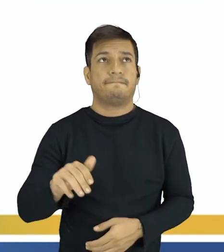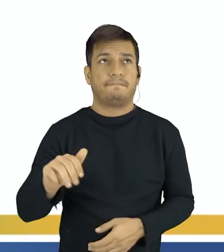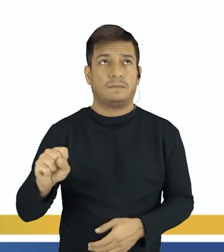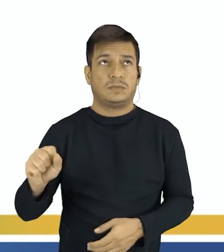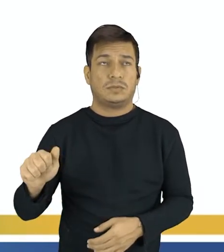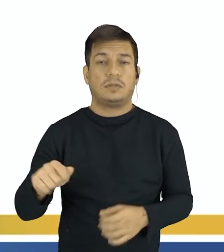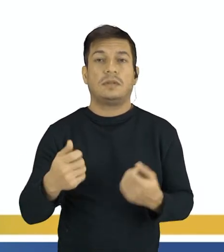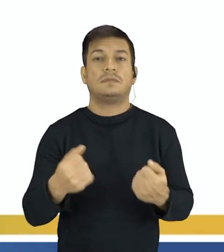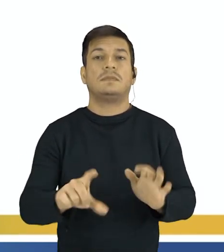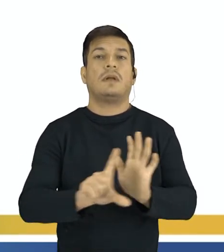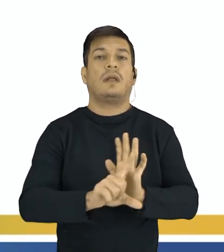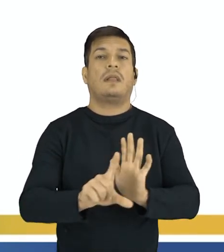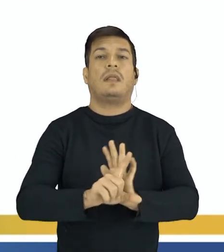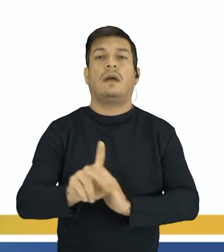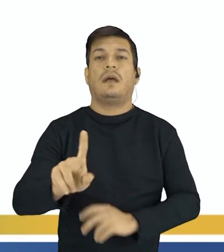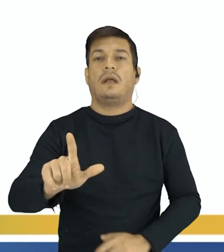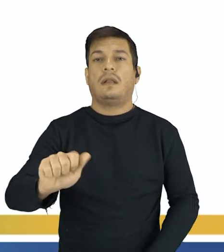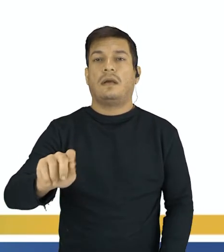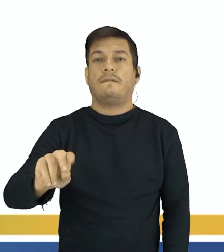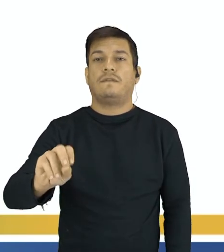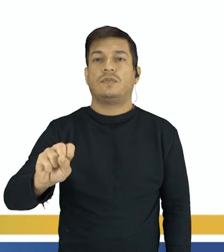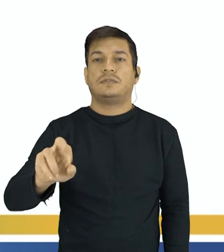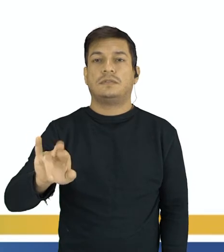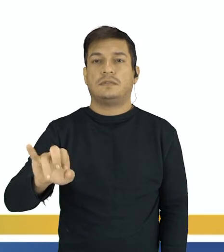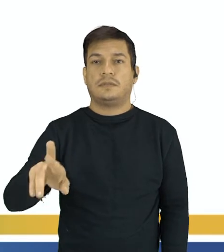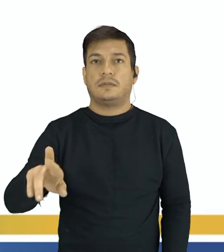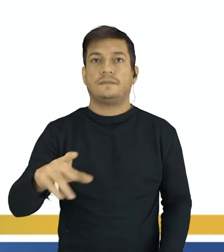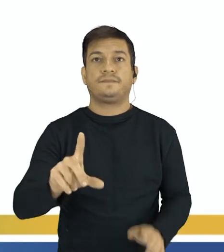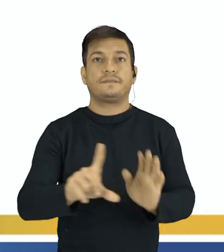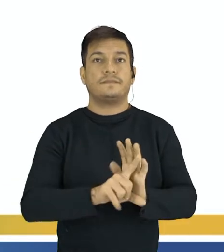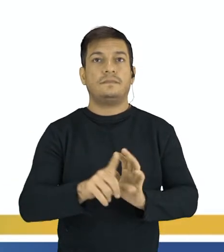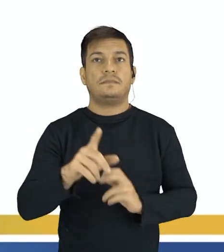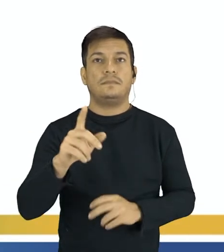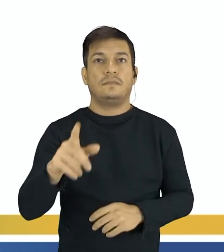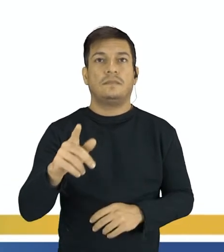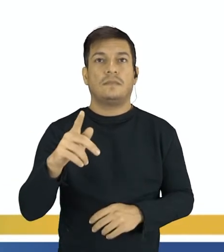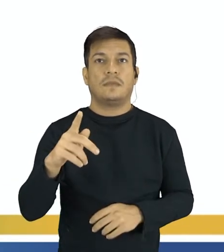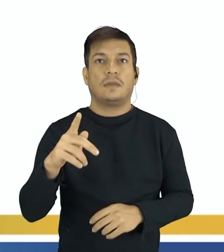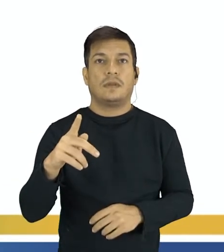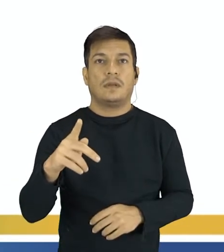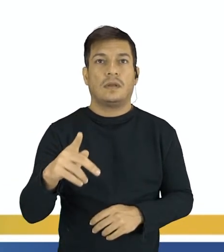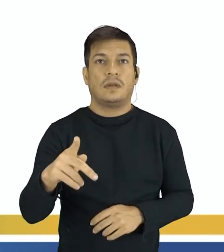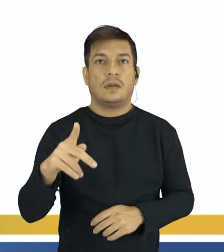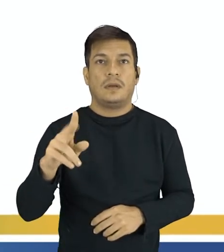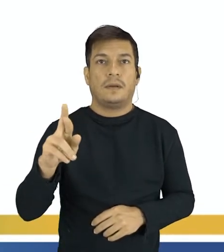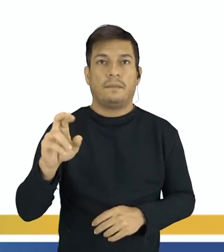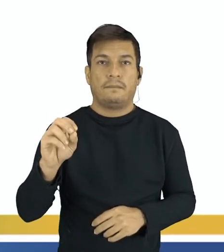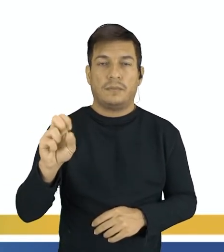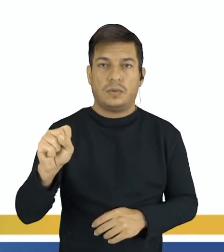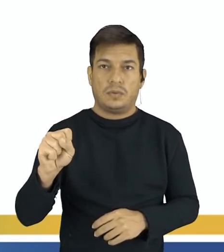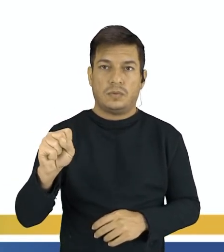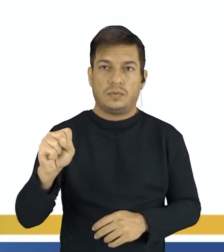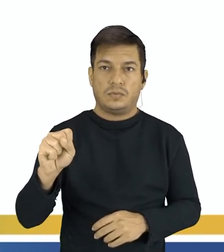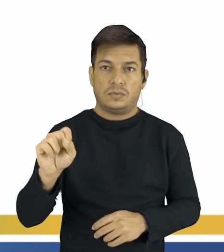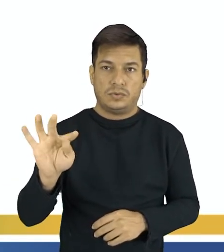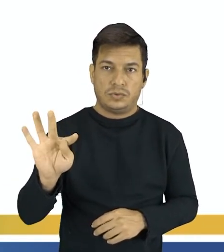Isso é o que diz a lei de Lavoisier. Já a lei de Proust, que é a lei das proporções constantes,